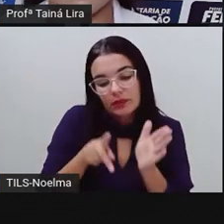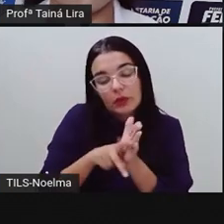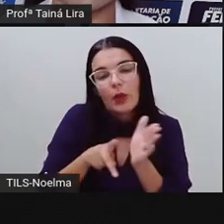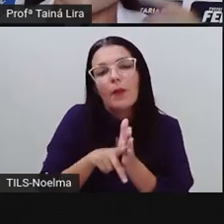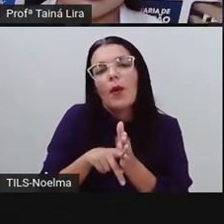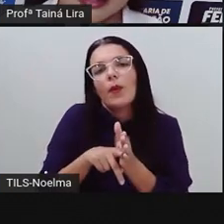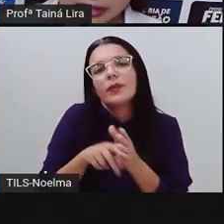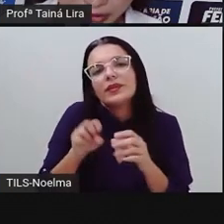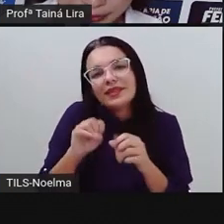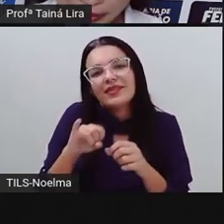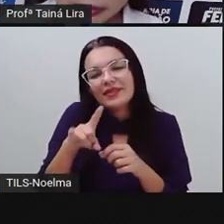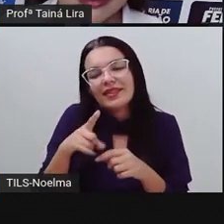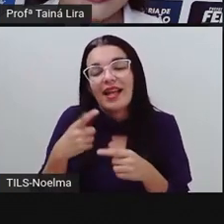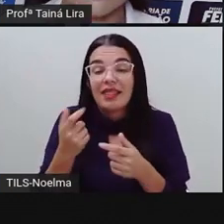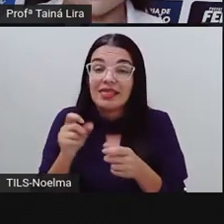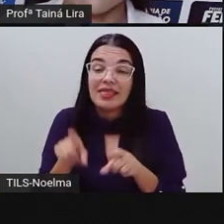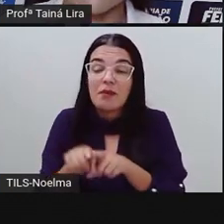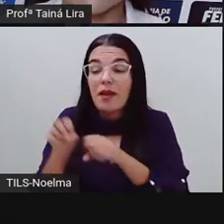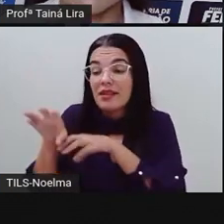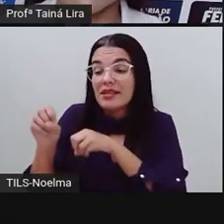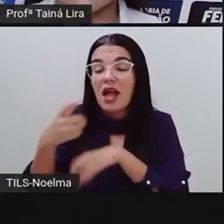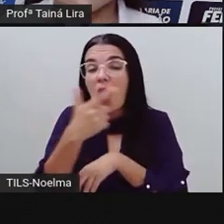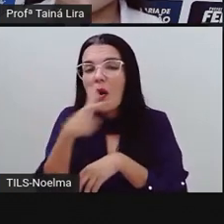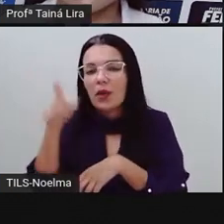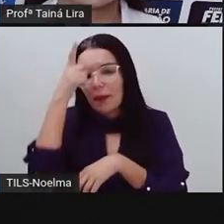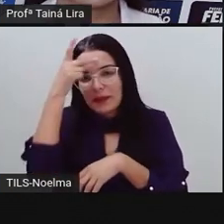precisar ou vai tá ensinando pra alguém, certo?